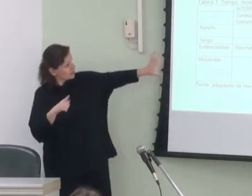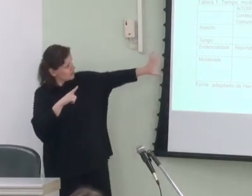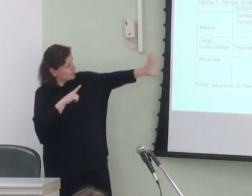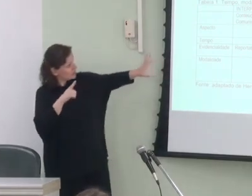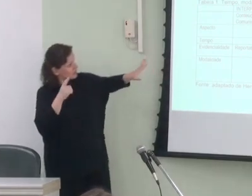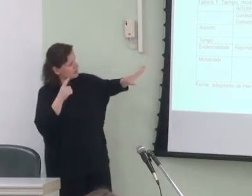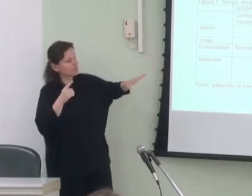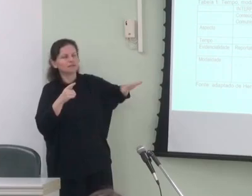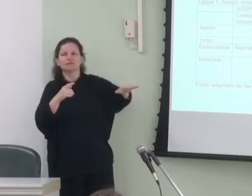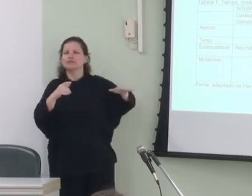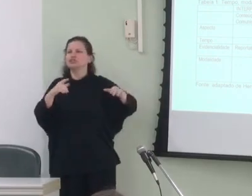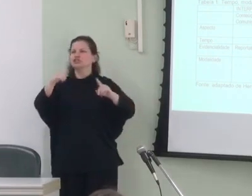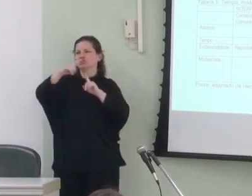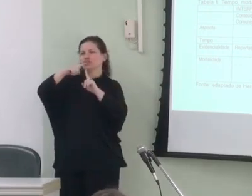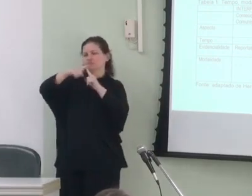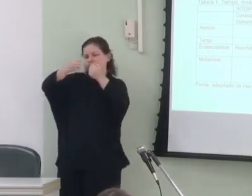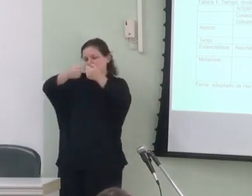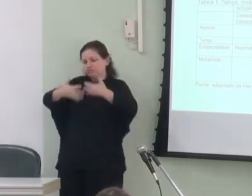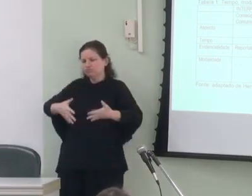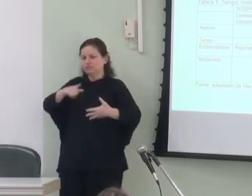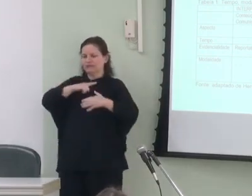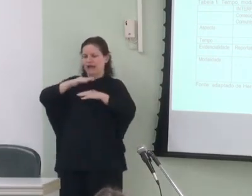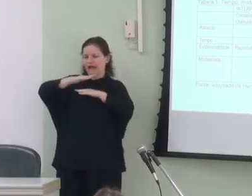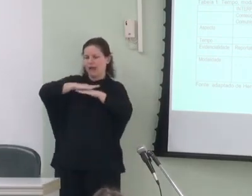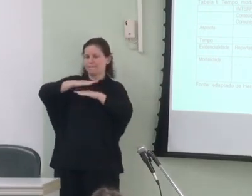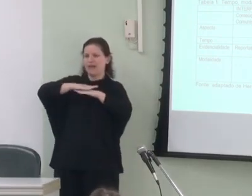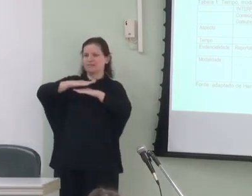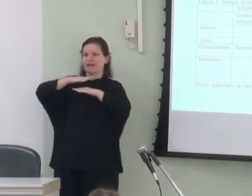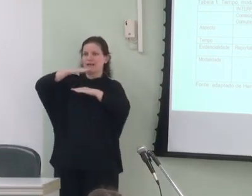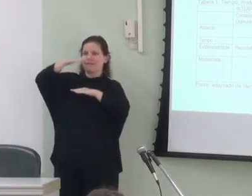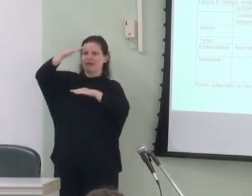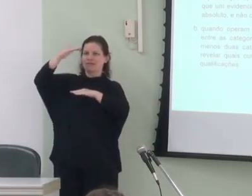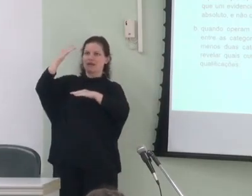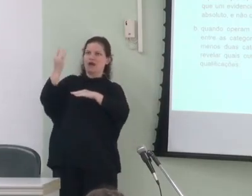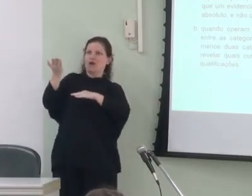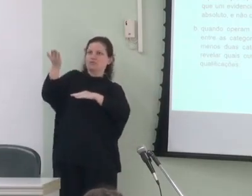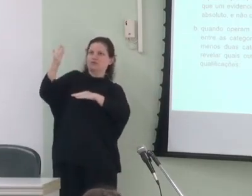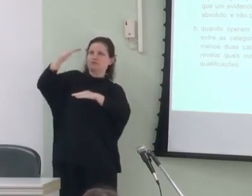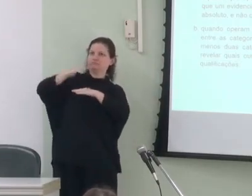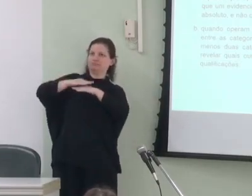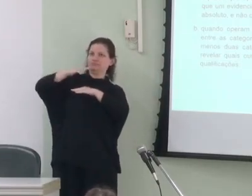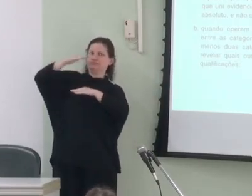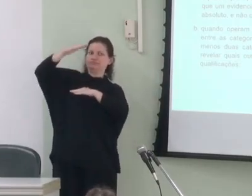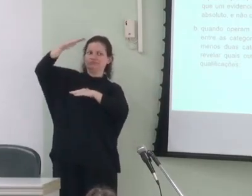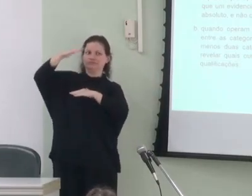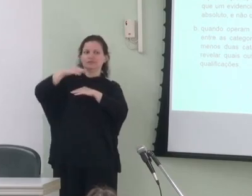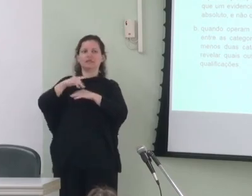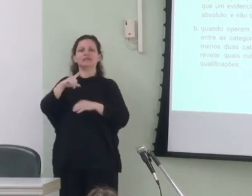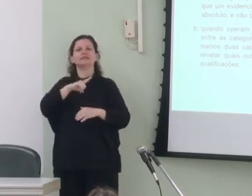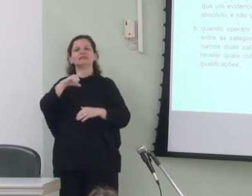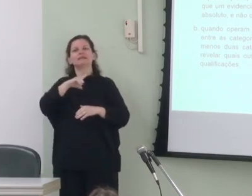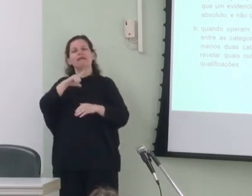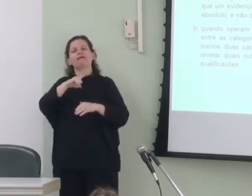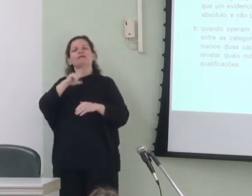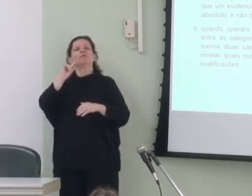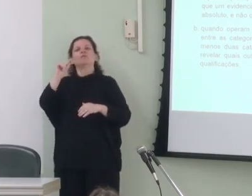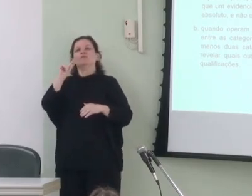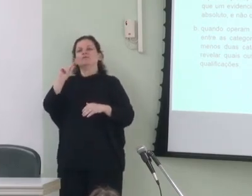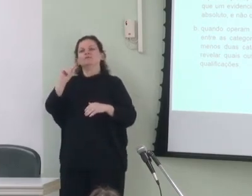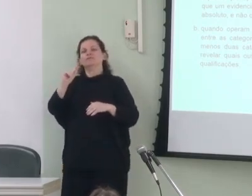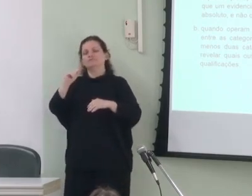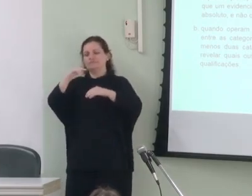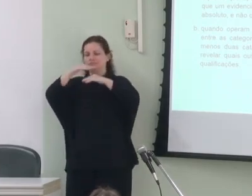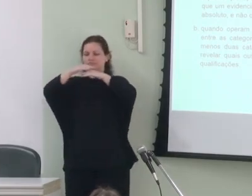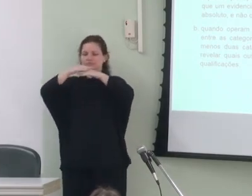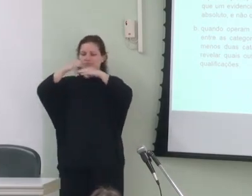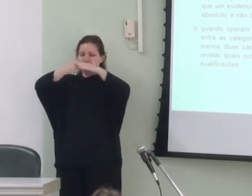Os subtipos que operam em camadas mais altas têm escopo sobre aqueles que operam